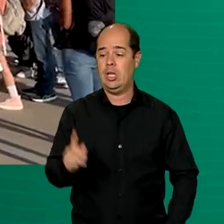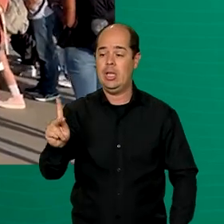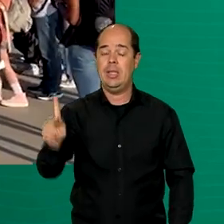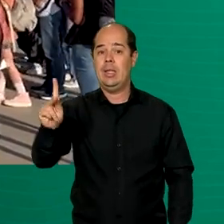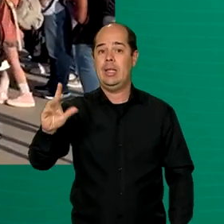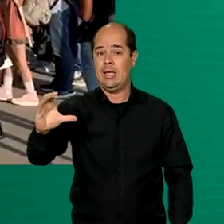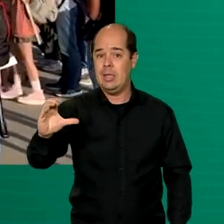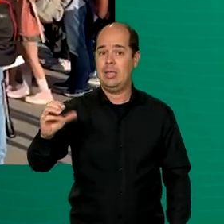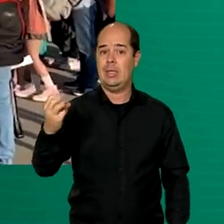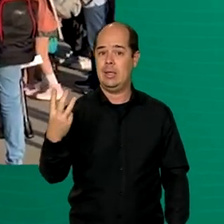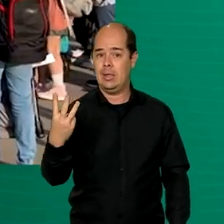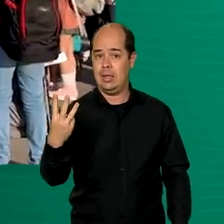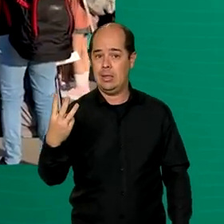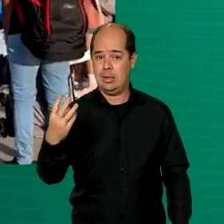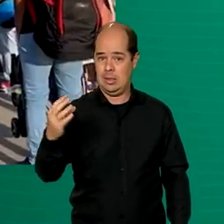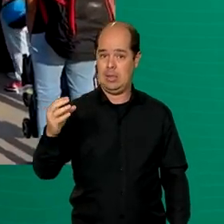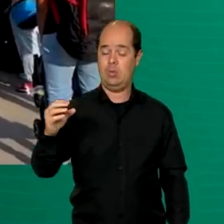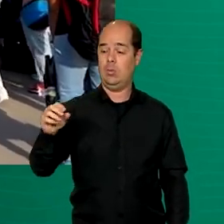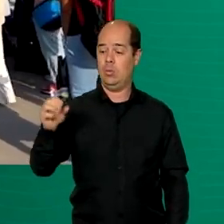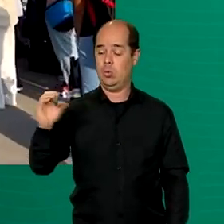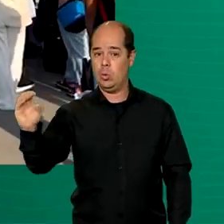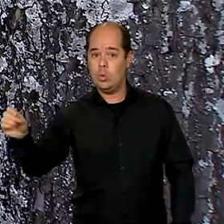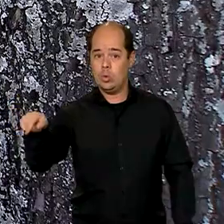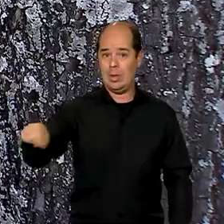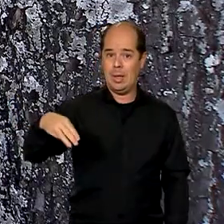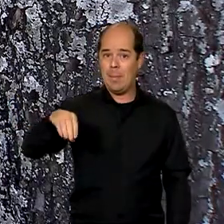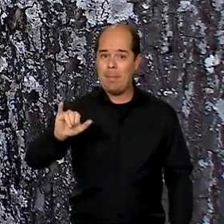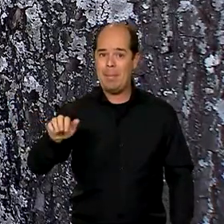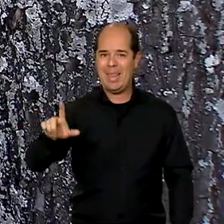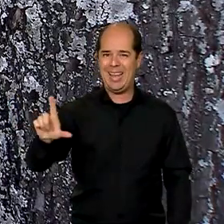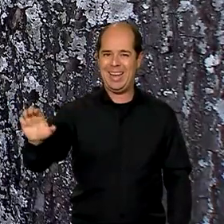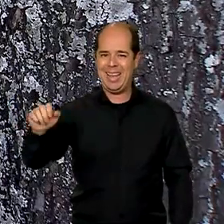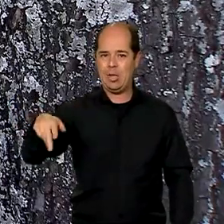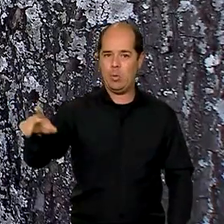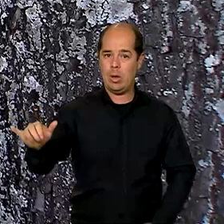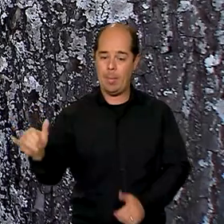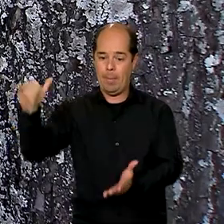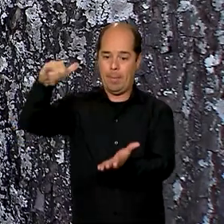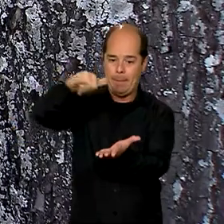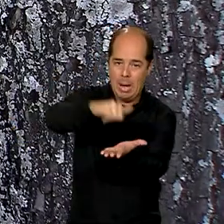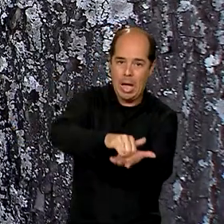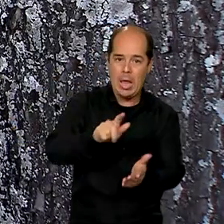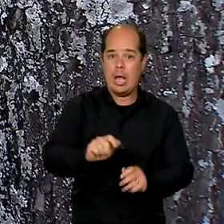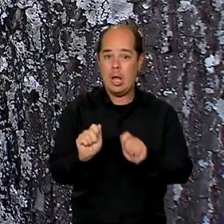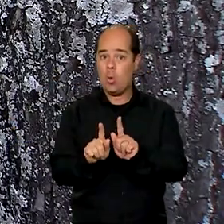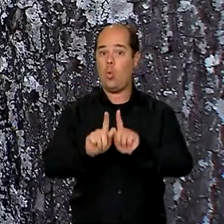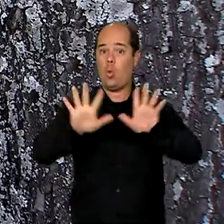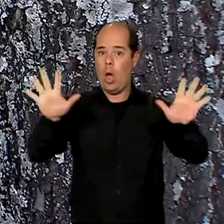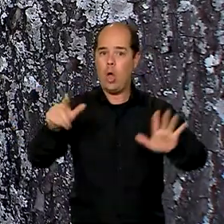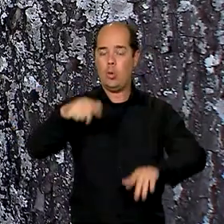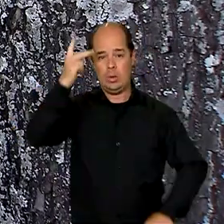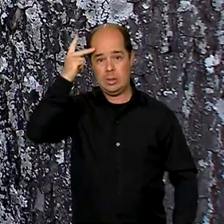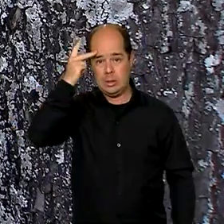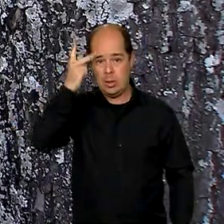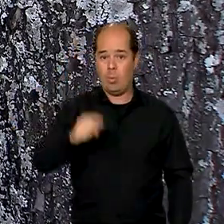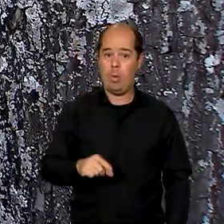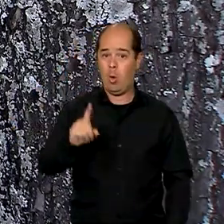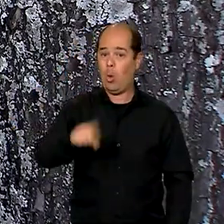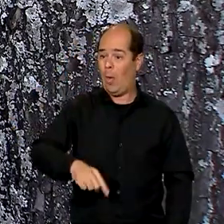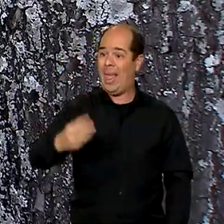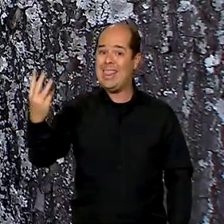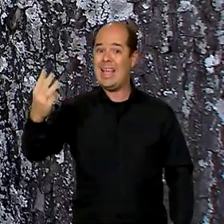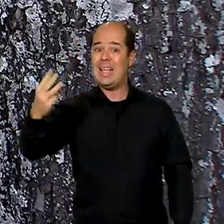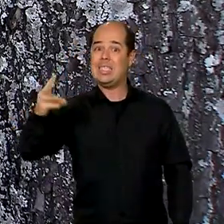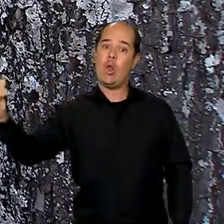Millennium vai pousar em Guarulhos, São Paulo. Esse é o terceiro avião da Força Aérea Brasileira na Operação Voltando em